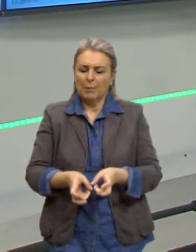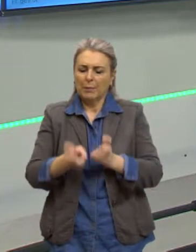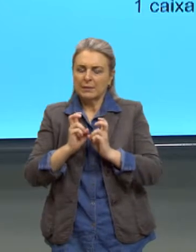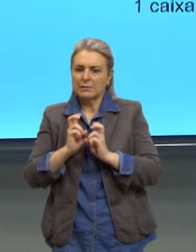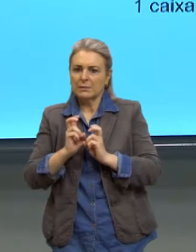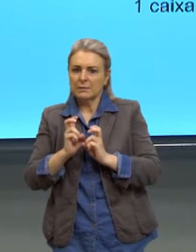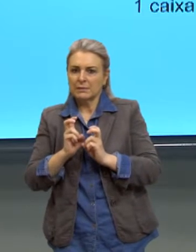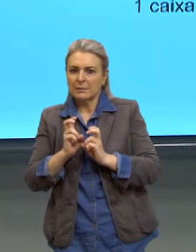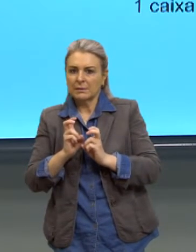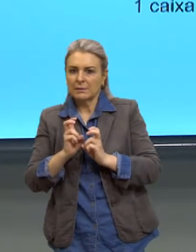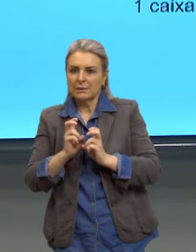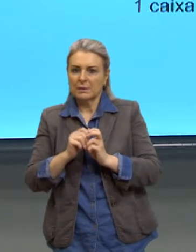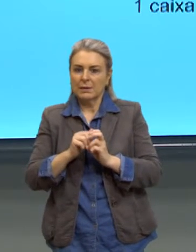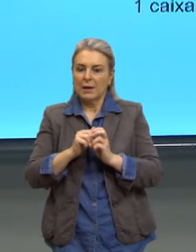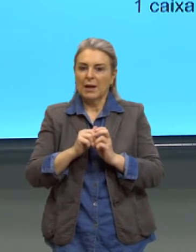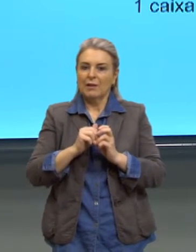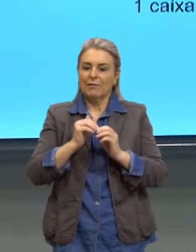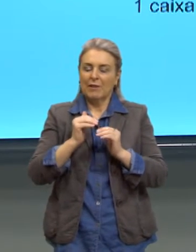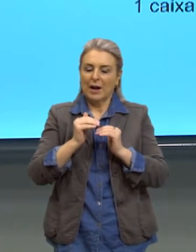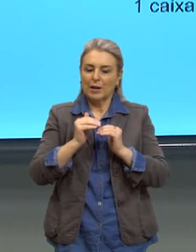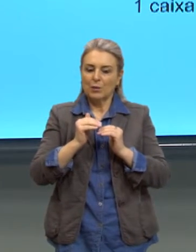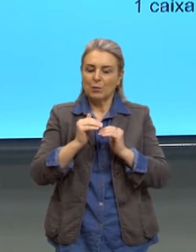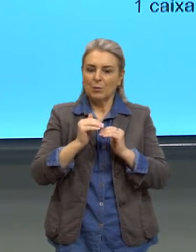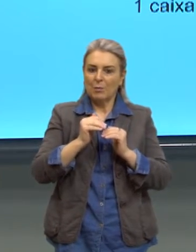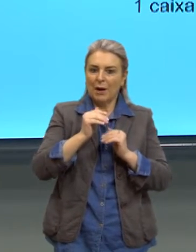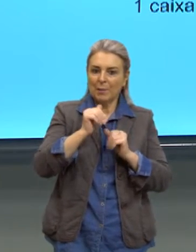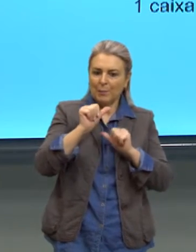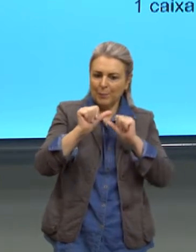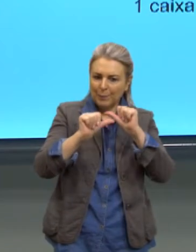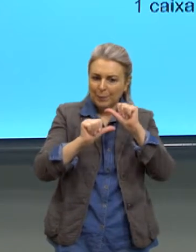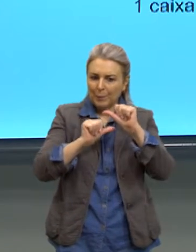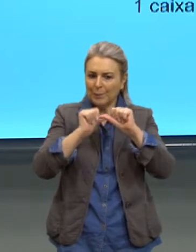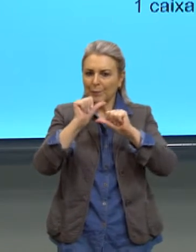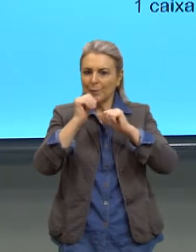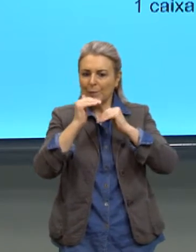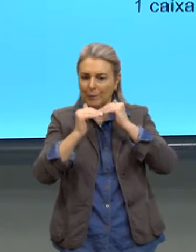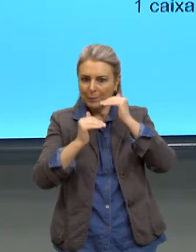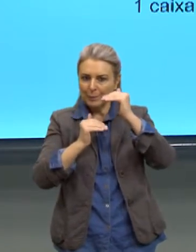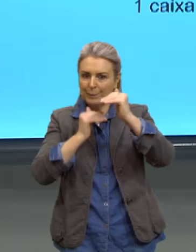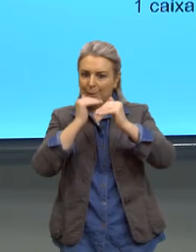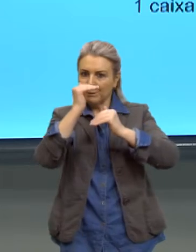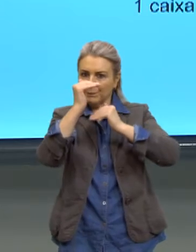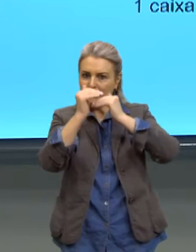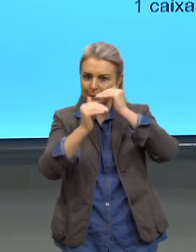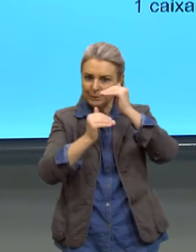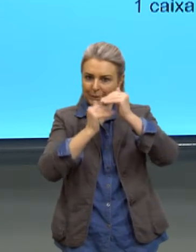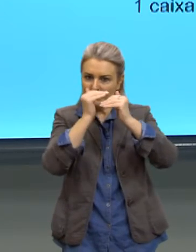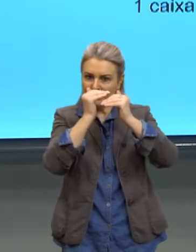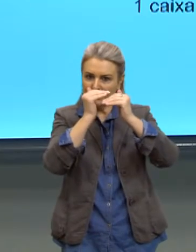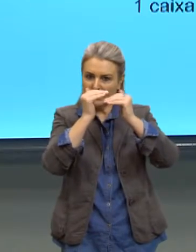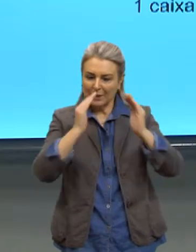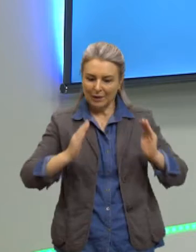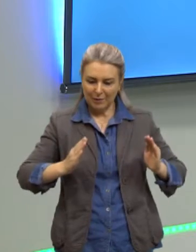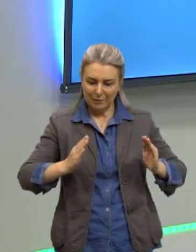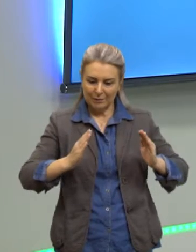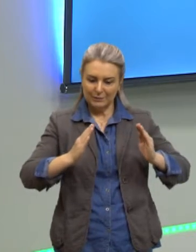Essa progressão, essa sequência de caixas aqui, que estão enfileiradas e que estão